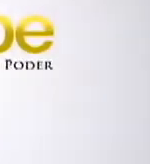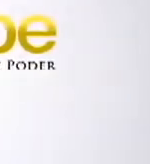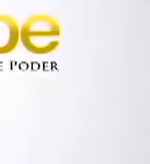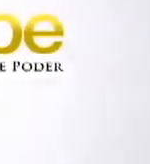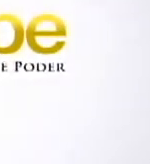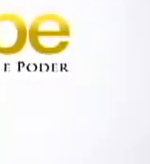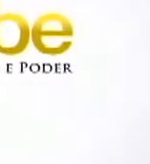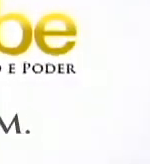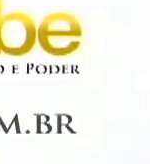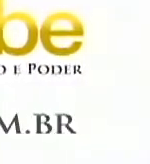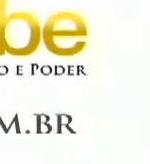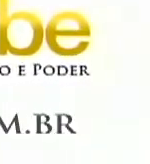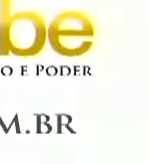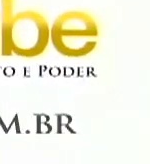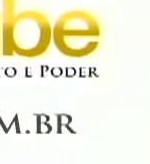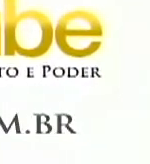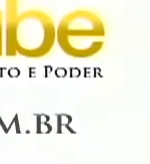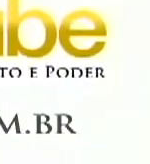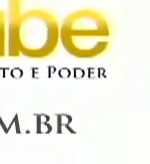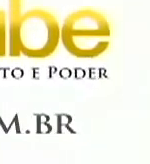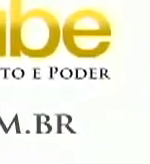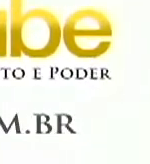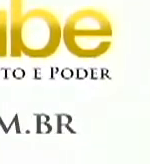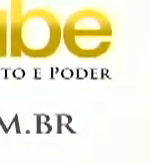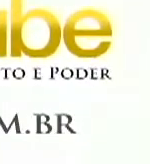na reforma A Bancada Feminina conclamar deputados.